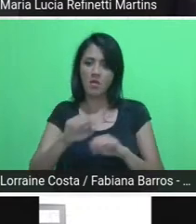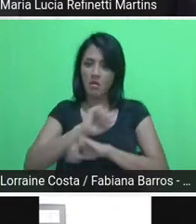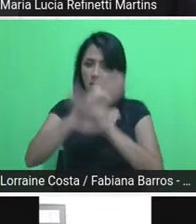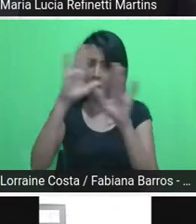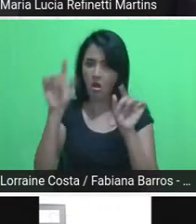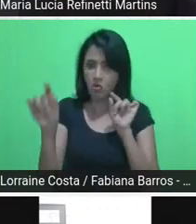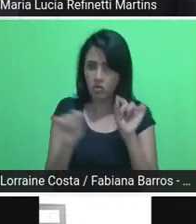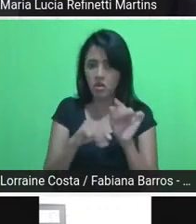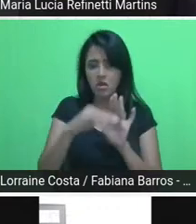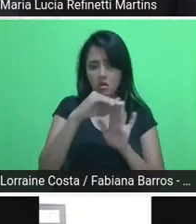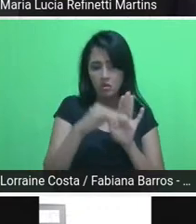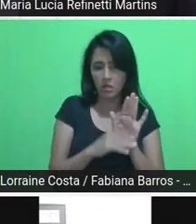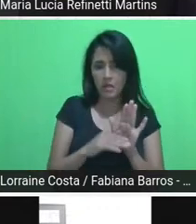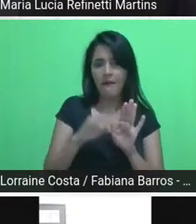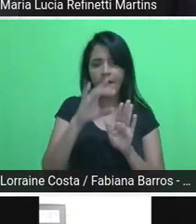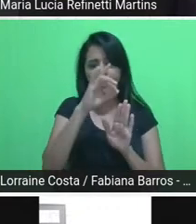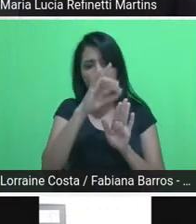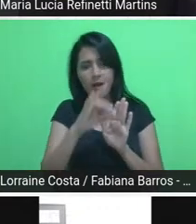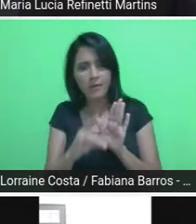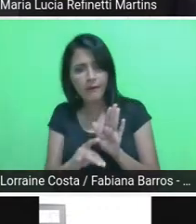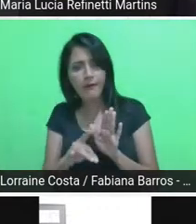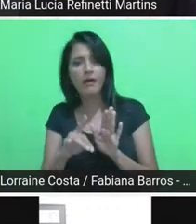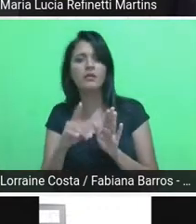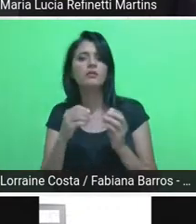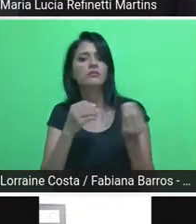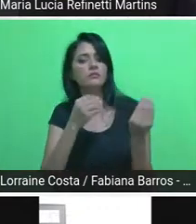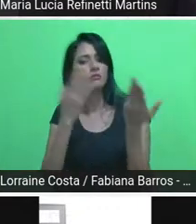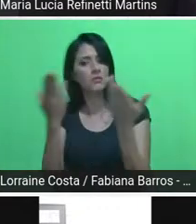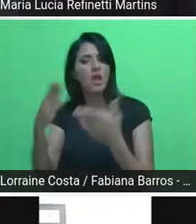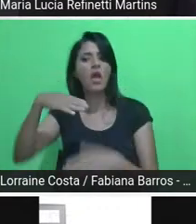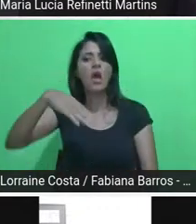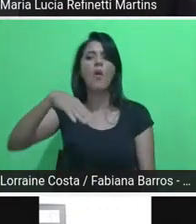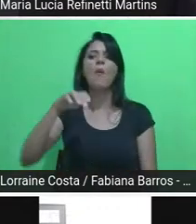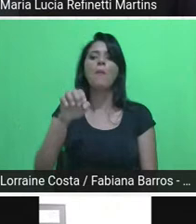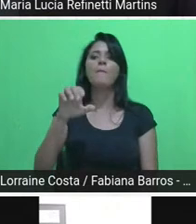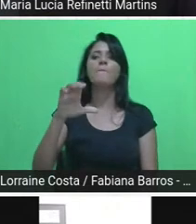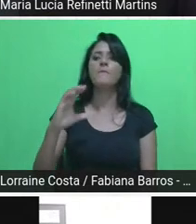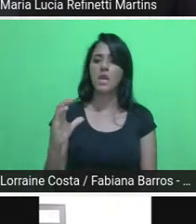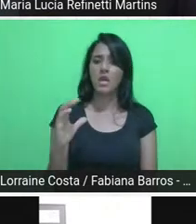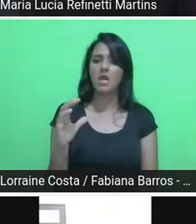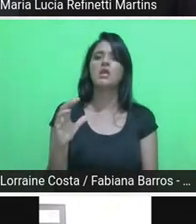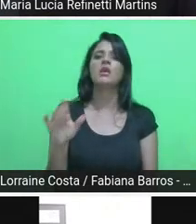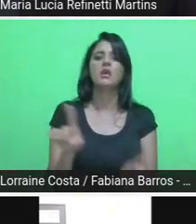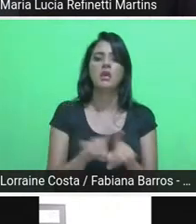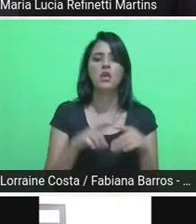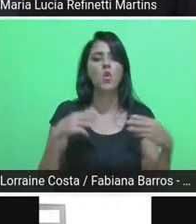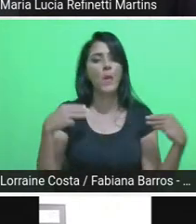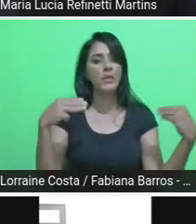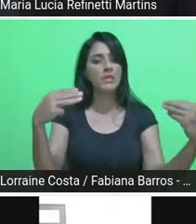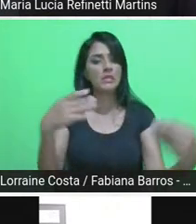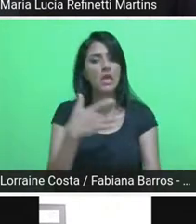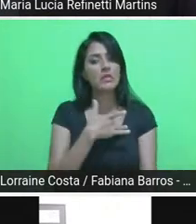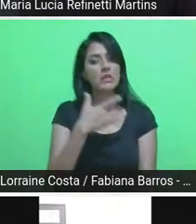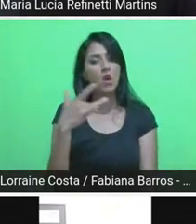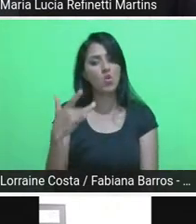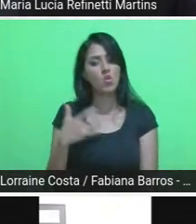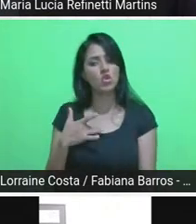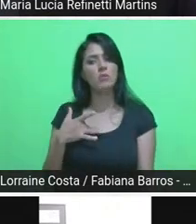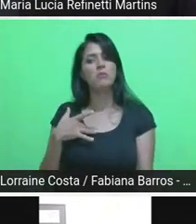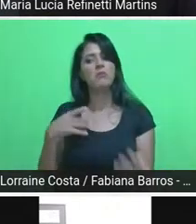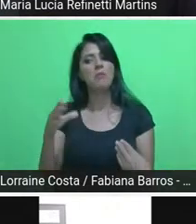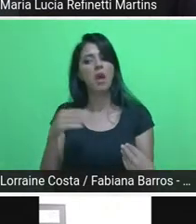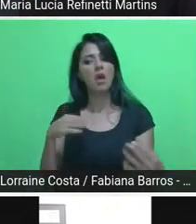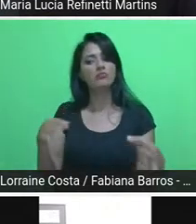ao MEC para registro acadêmico e ao Ministério de Saúde para articulação com o SUS e atribuição de